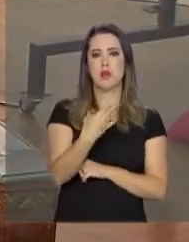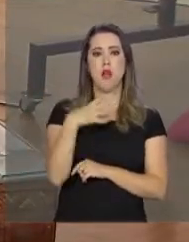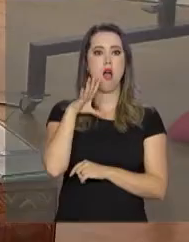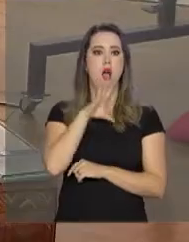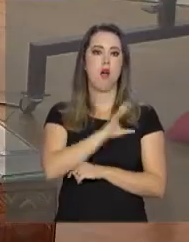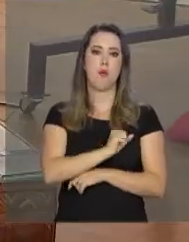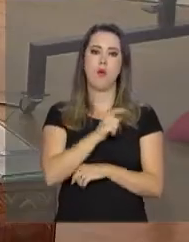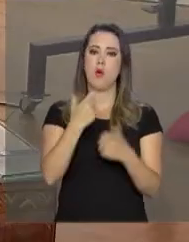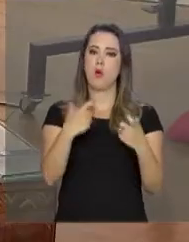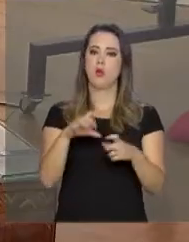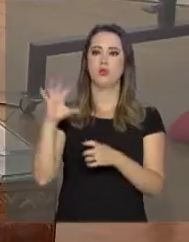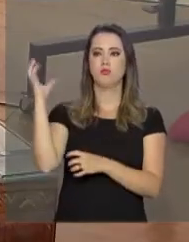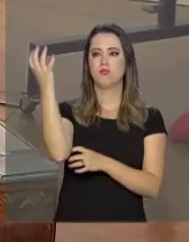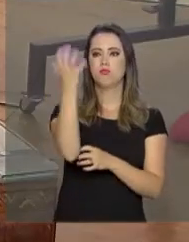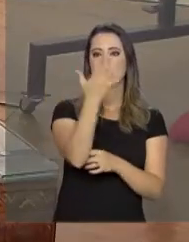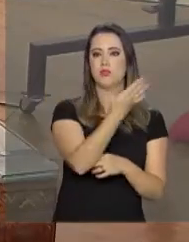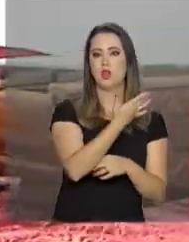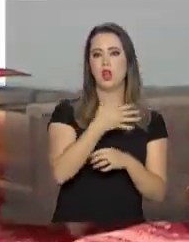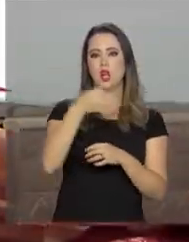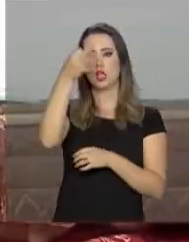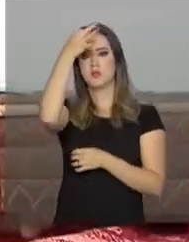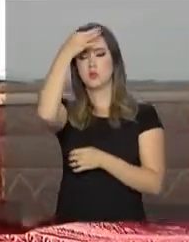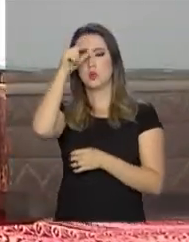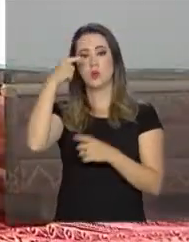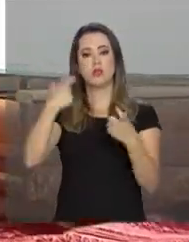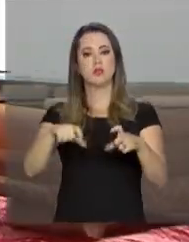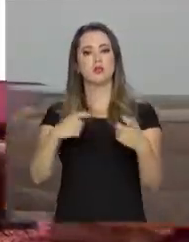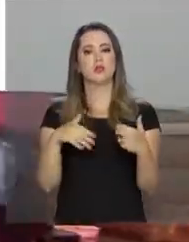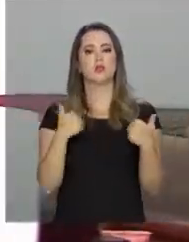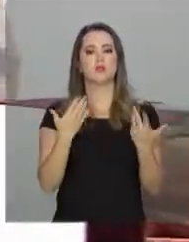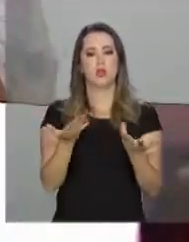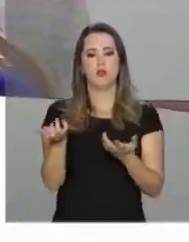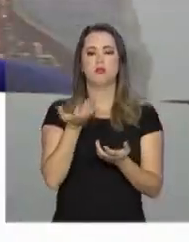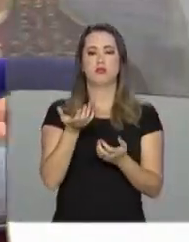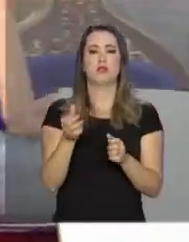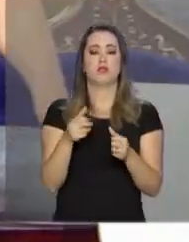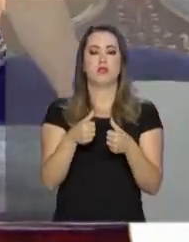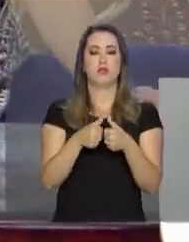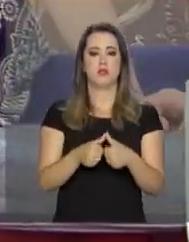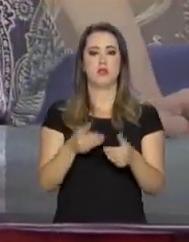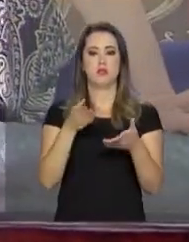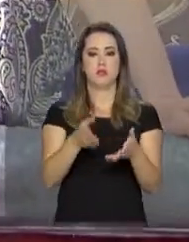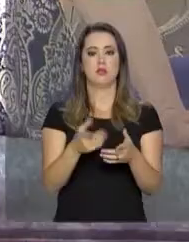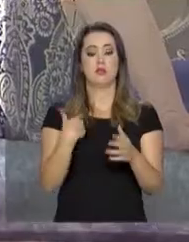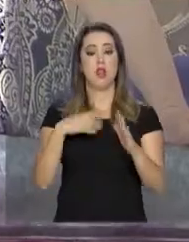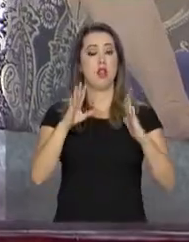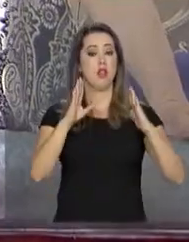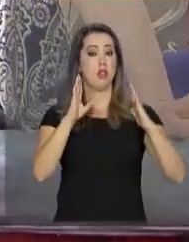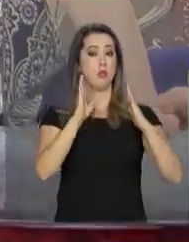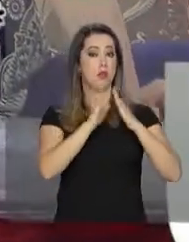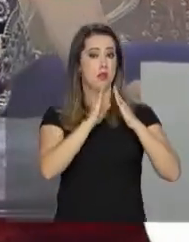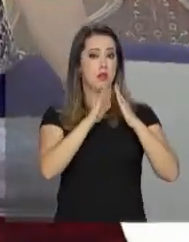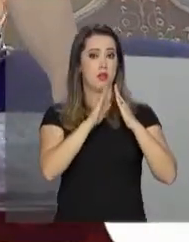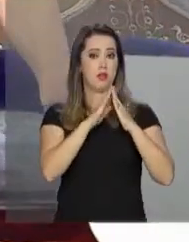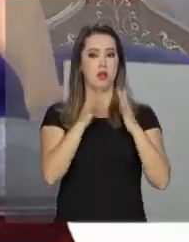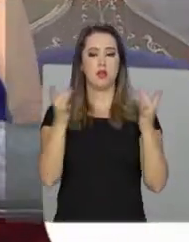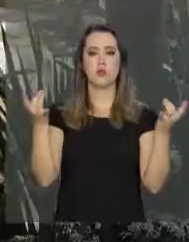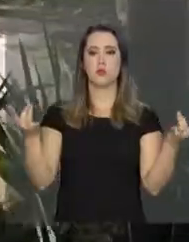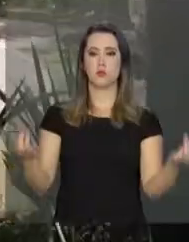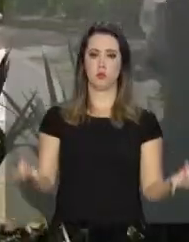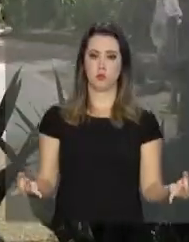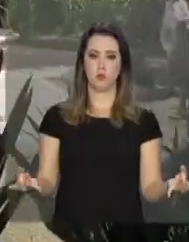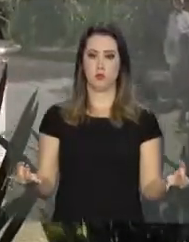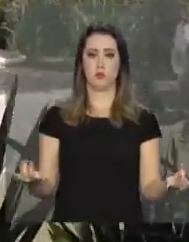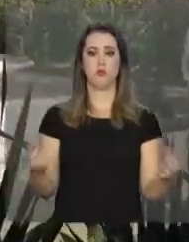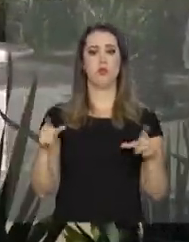apaixonado pela natureza e energia do lugar e acabou ficando. Ela é dona de uns templos mais conhecidos para a meditação da cidade,